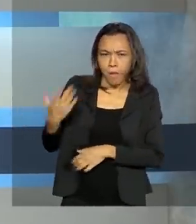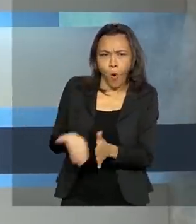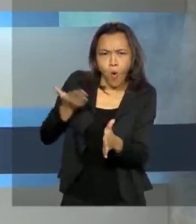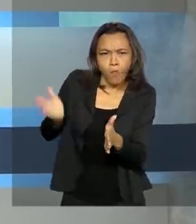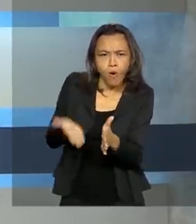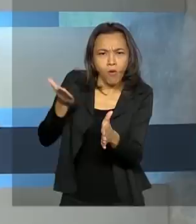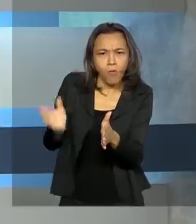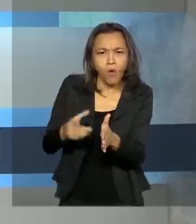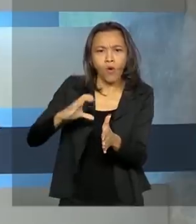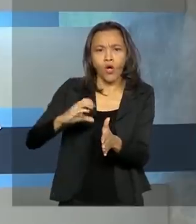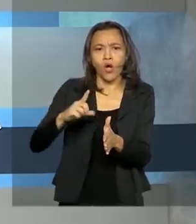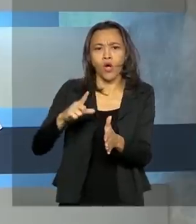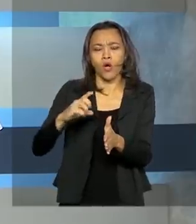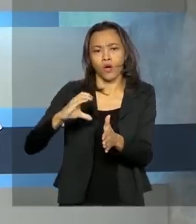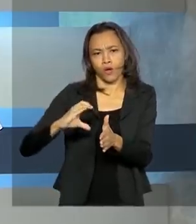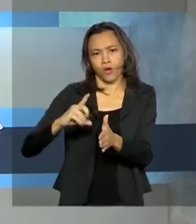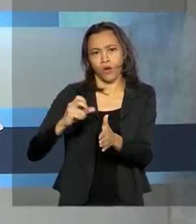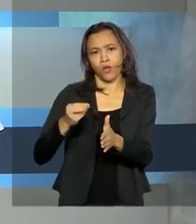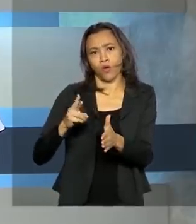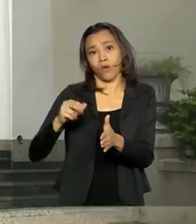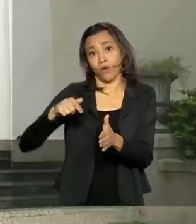produção de cloroquina e álcool gel.